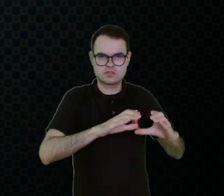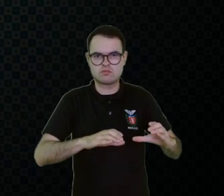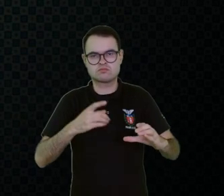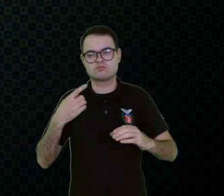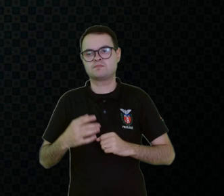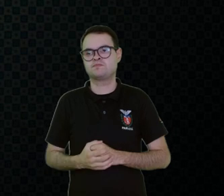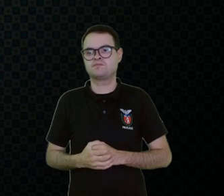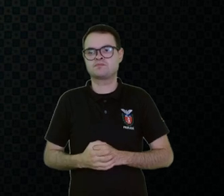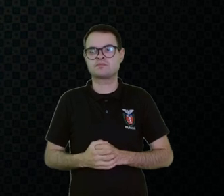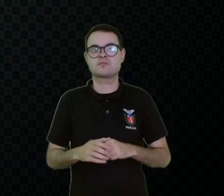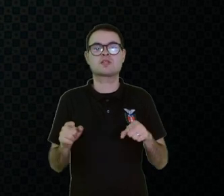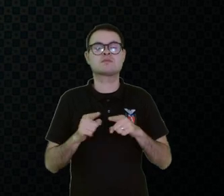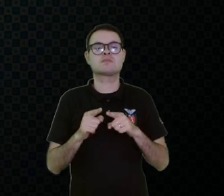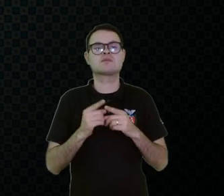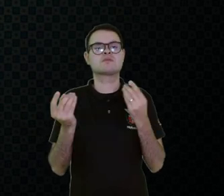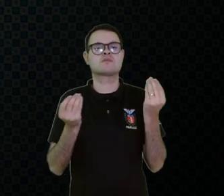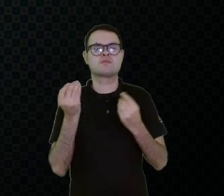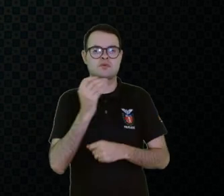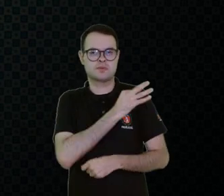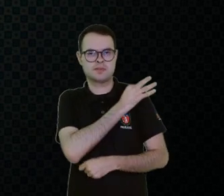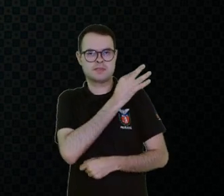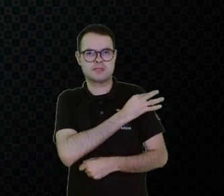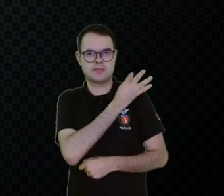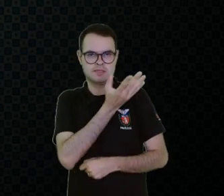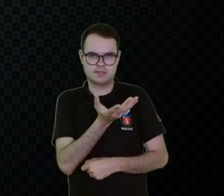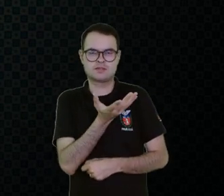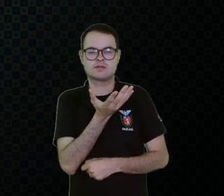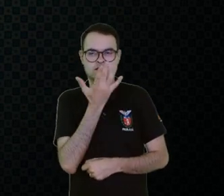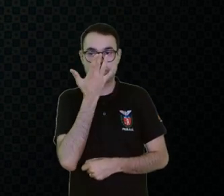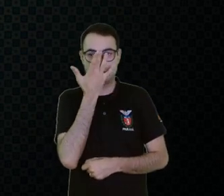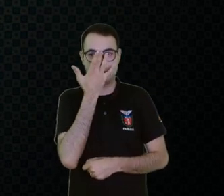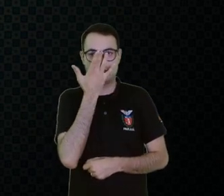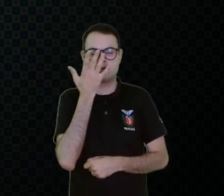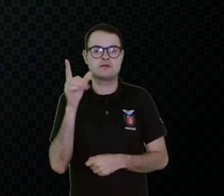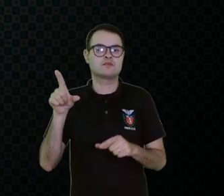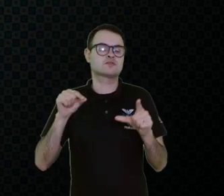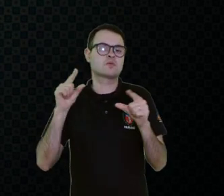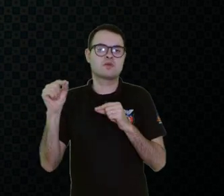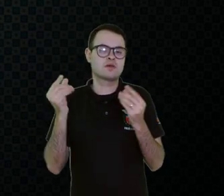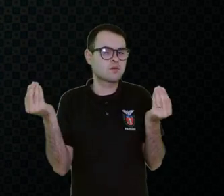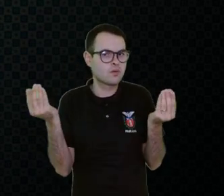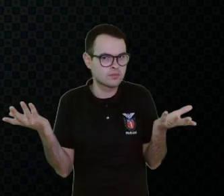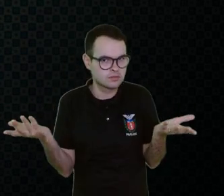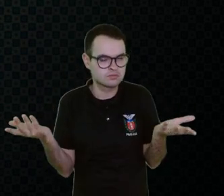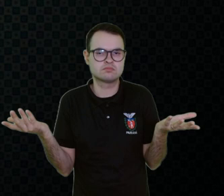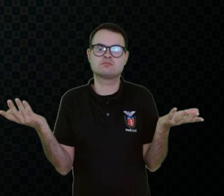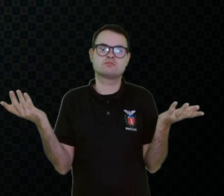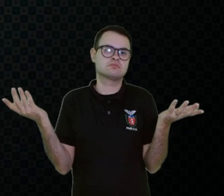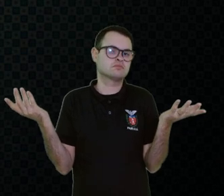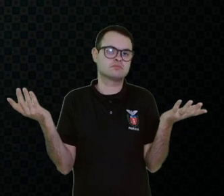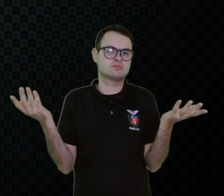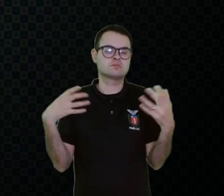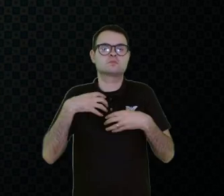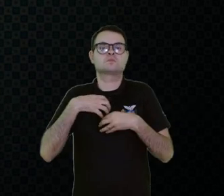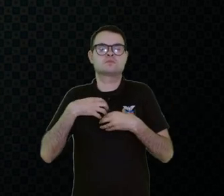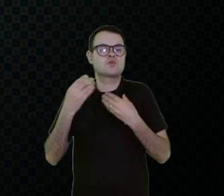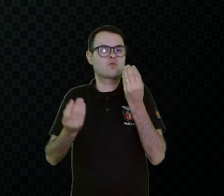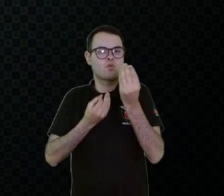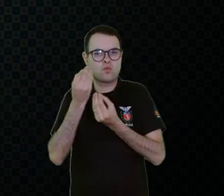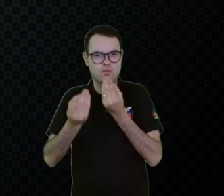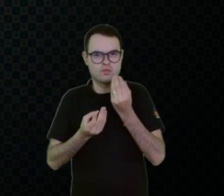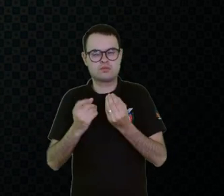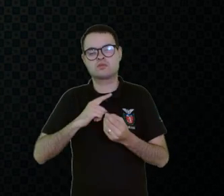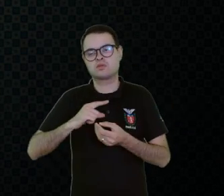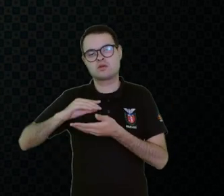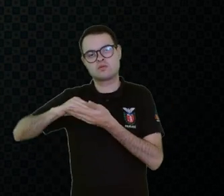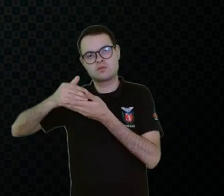As técnicas, né? Como é que a gente vai, então, escolher como vai ser essa questão? Então, a gente tem